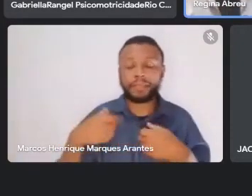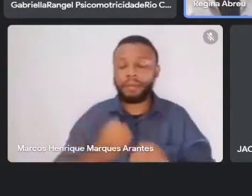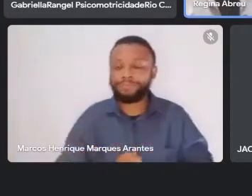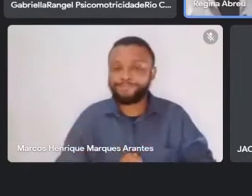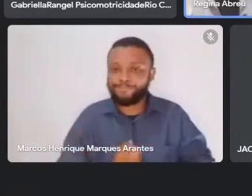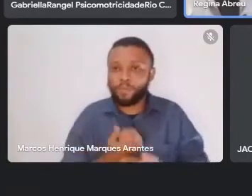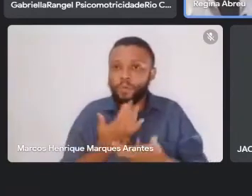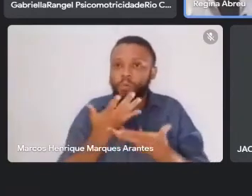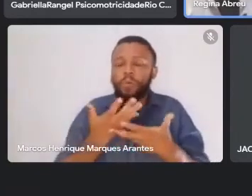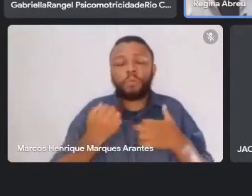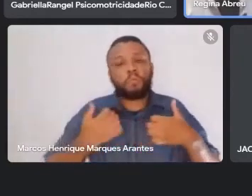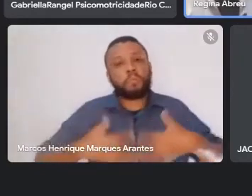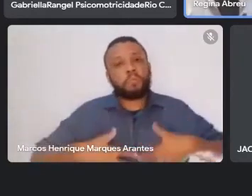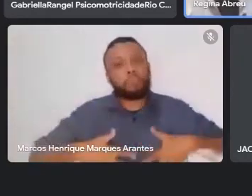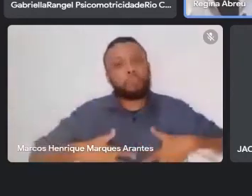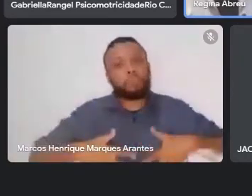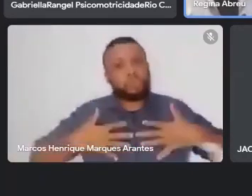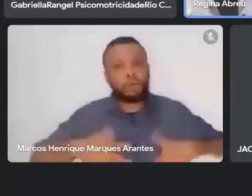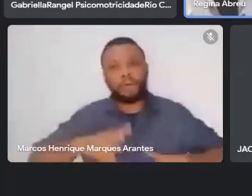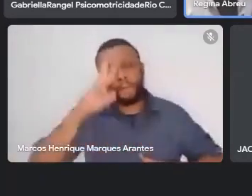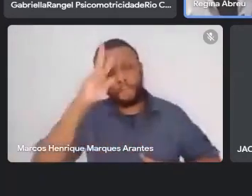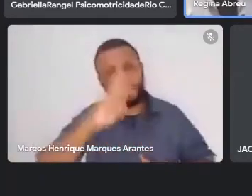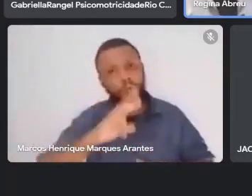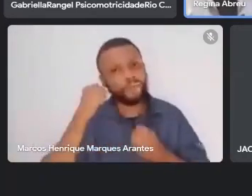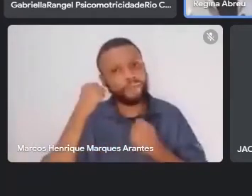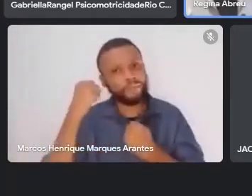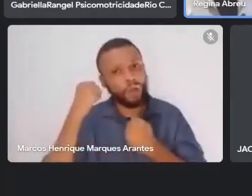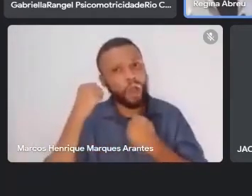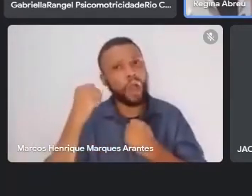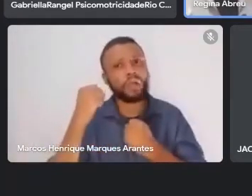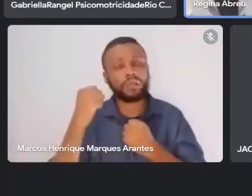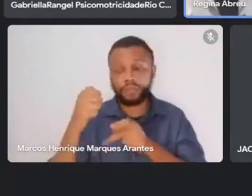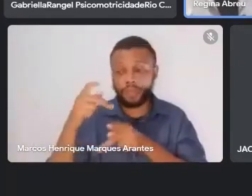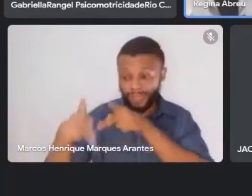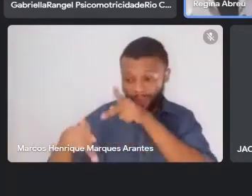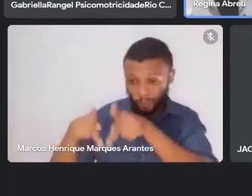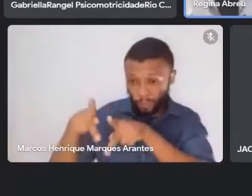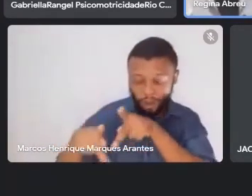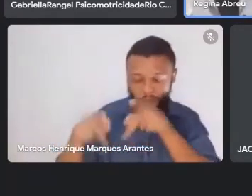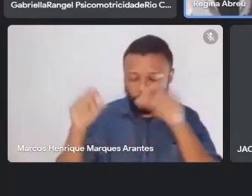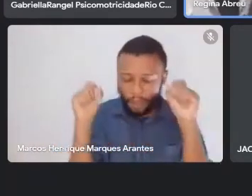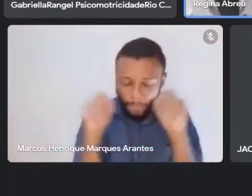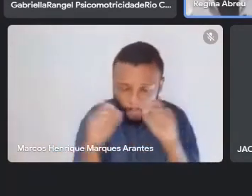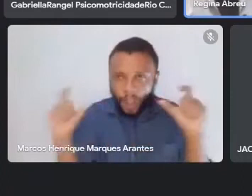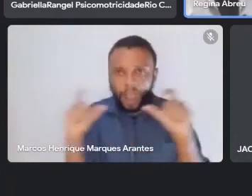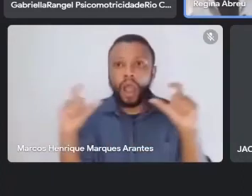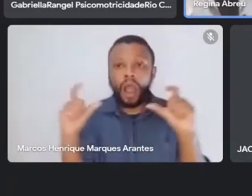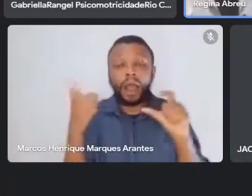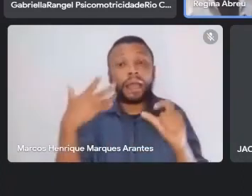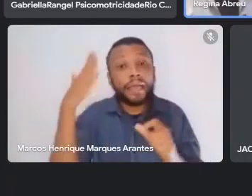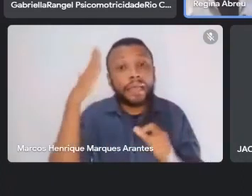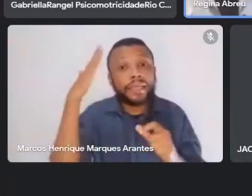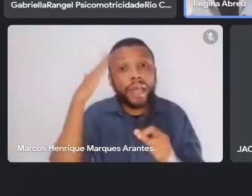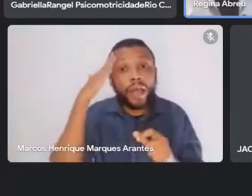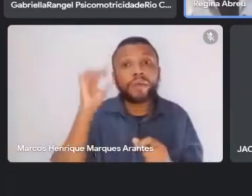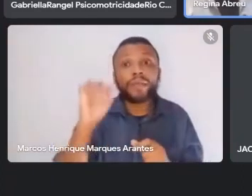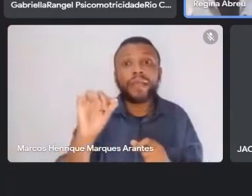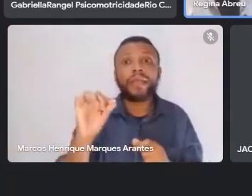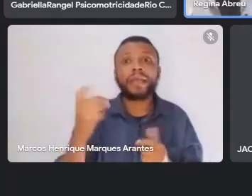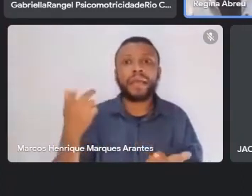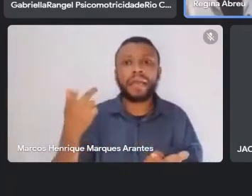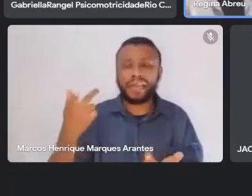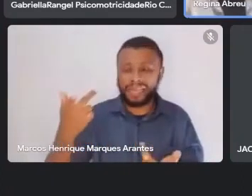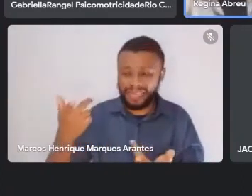grande, muito forte para que esse povo desperte e saiba que genocidas nunca